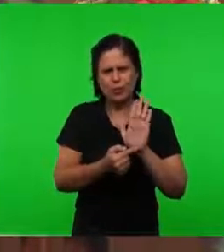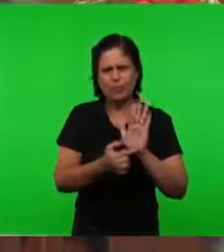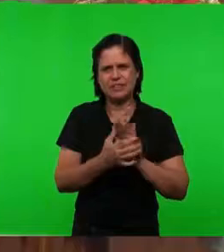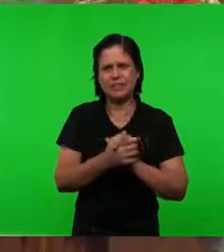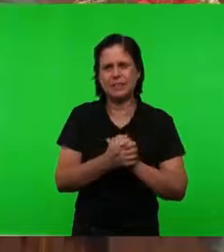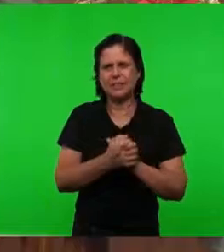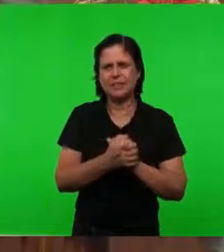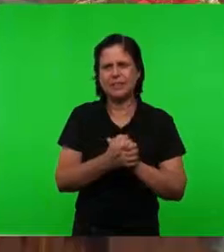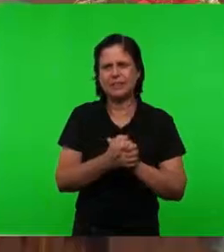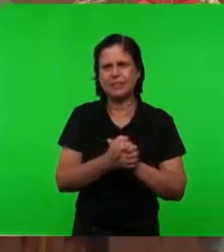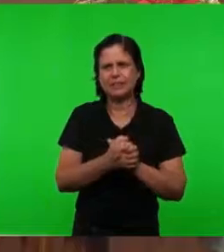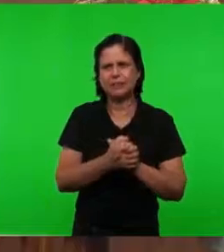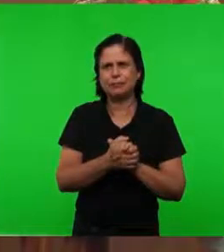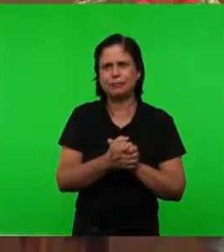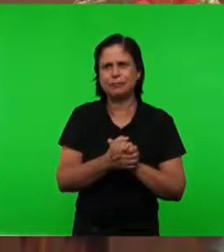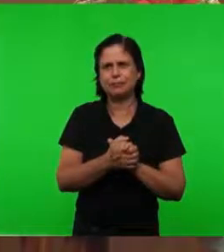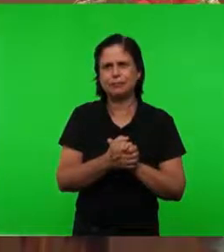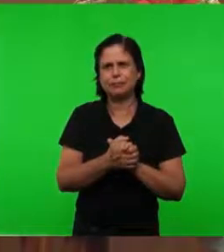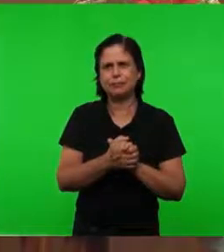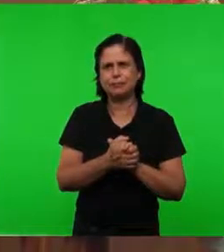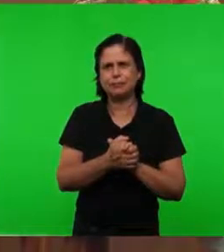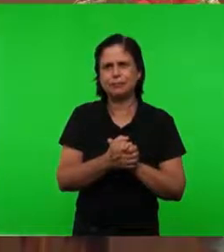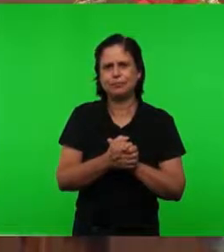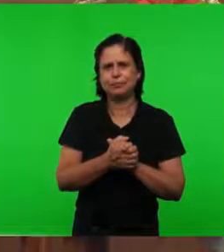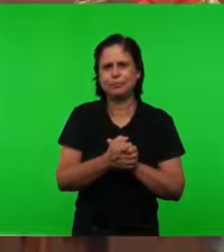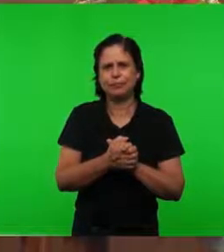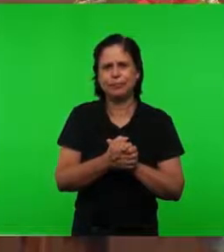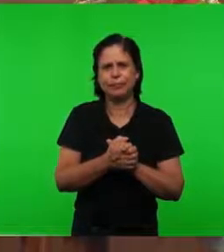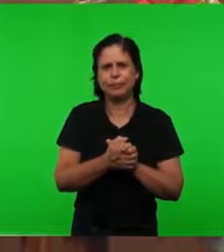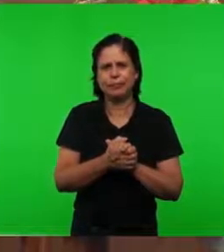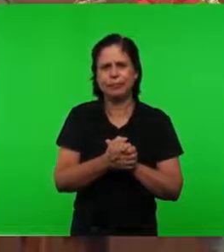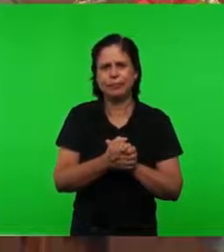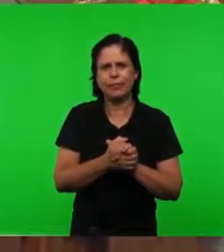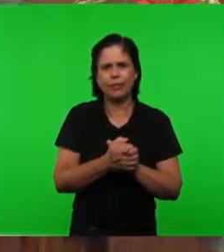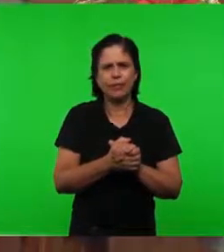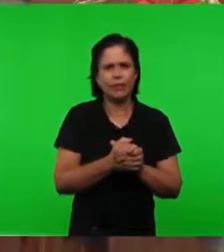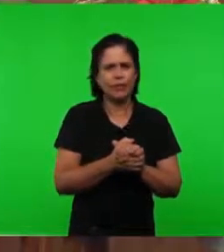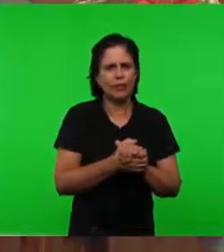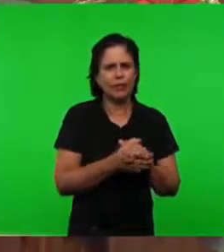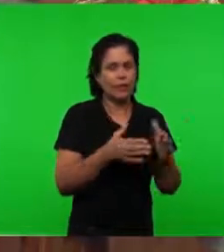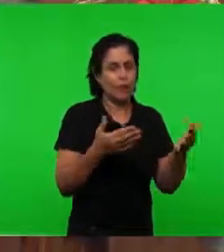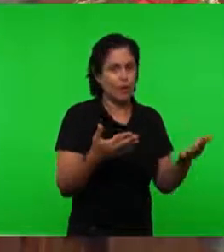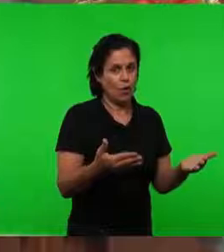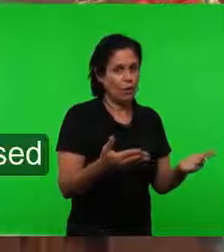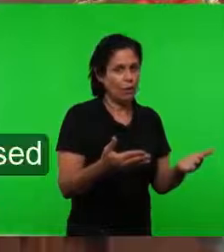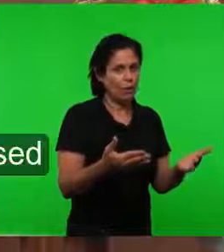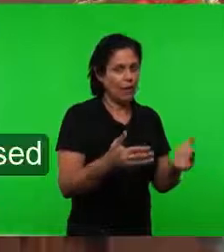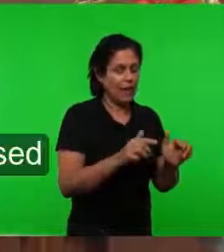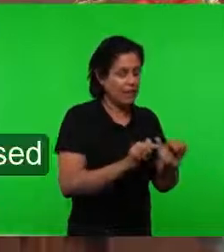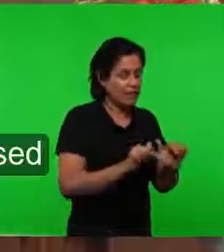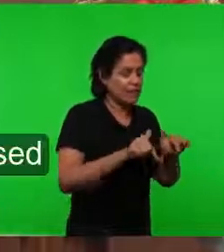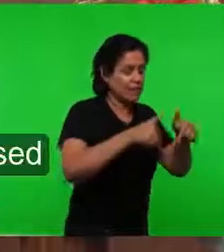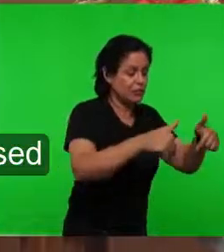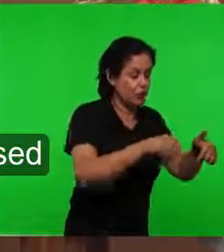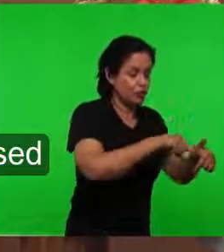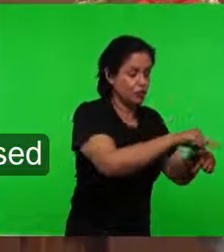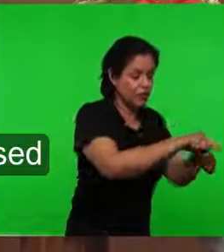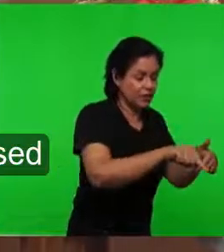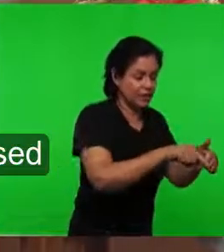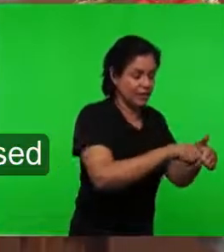Que As últimas obras Eram maiores Do que as primeiras Ela estava